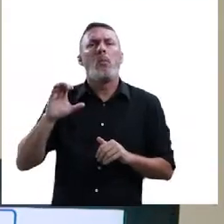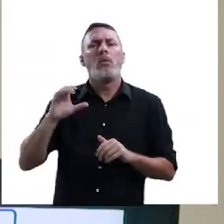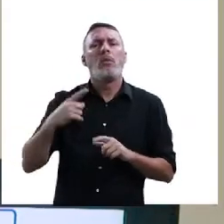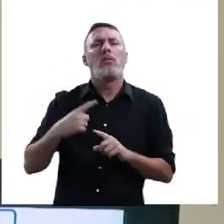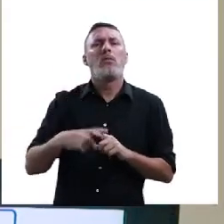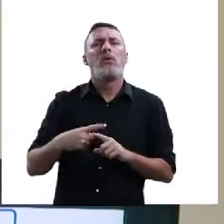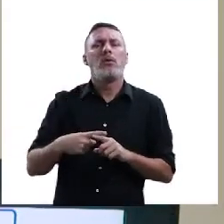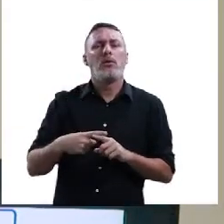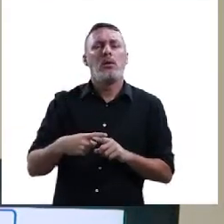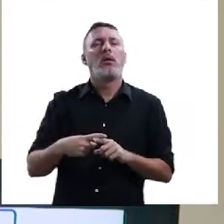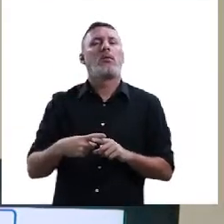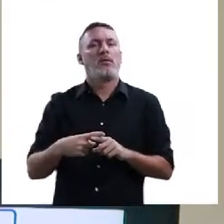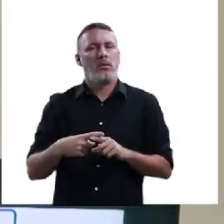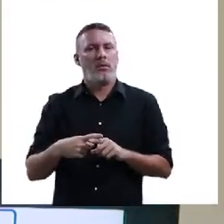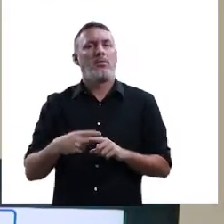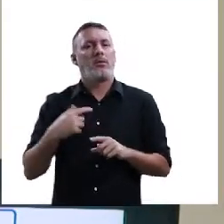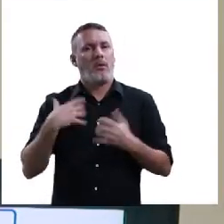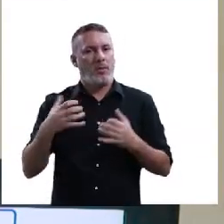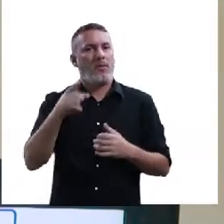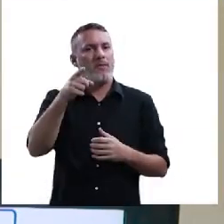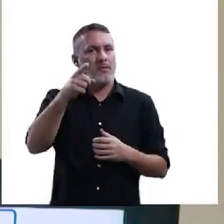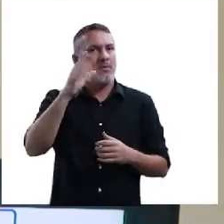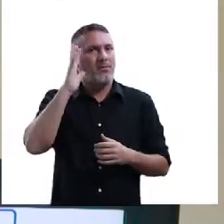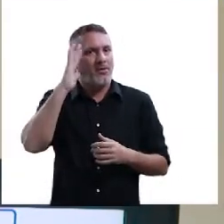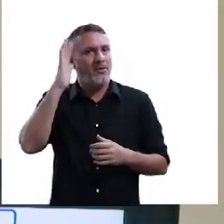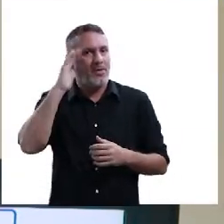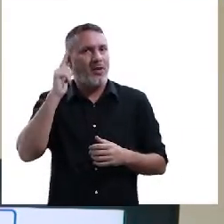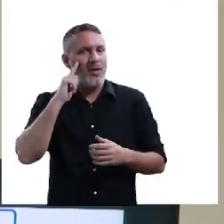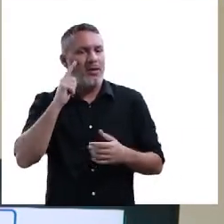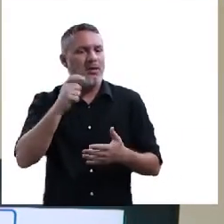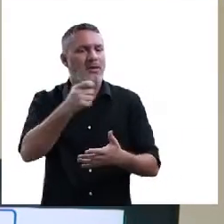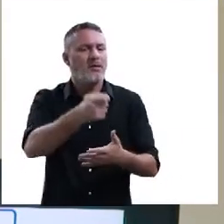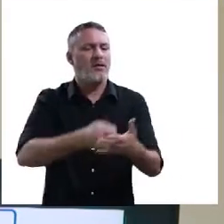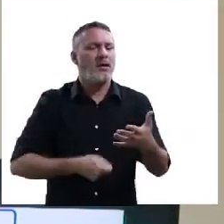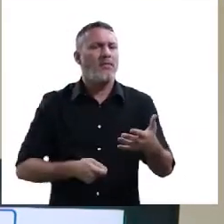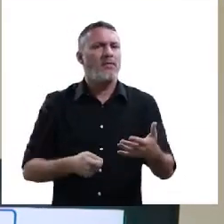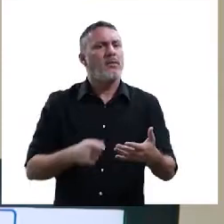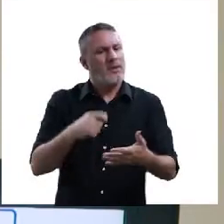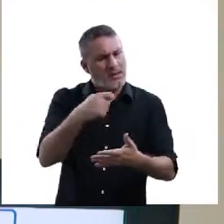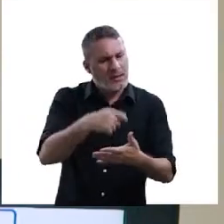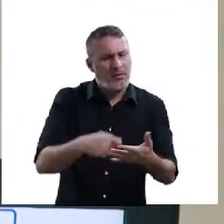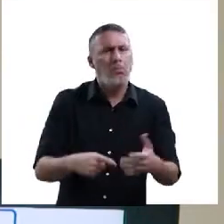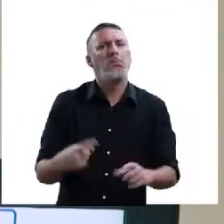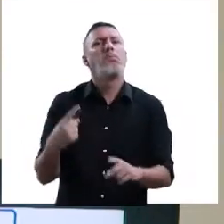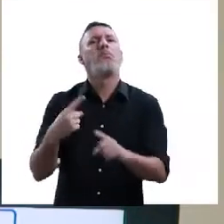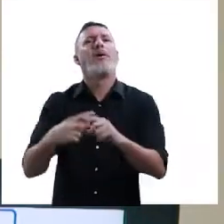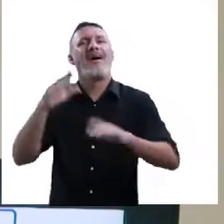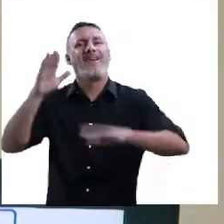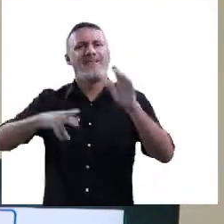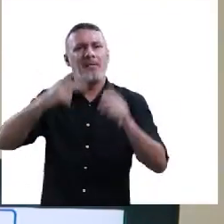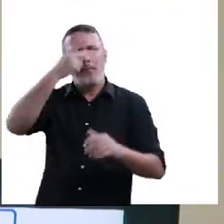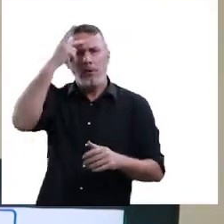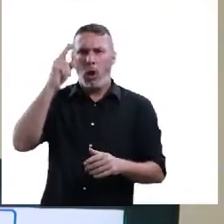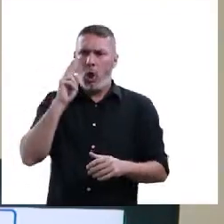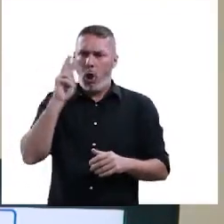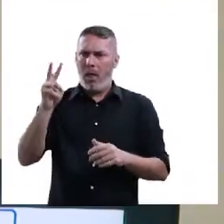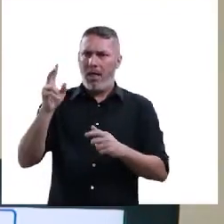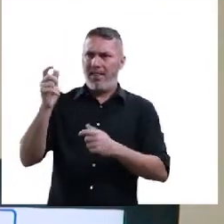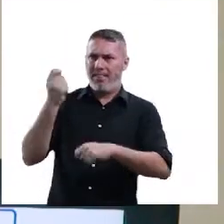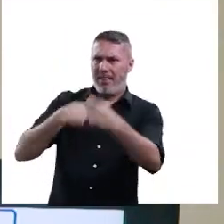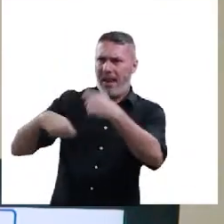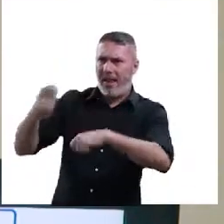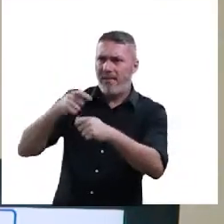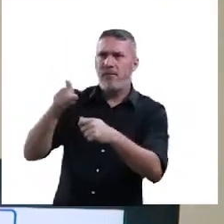Chegou nessa conclusão aí? Está vendo onde eu quero que você trabalhe na sua redação? Por que a sociedade